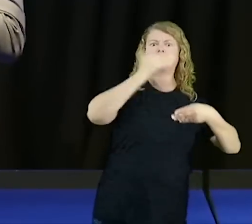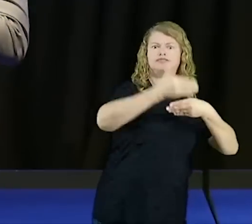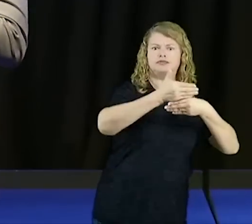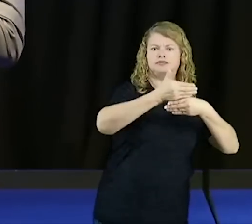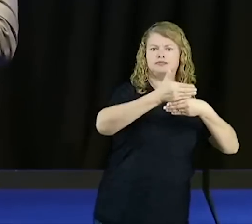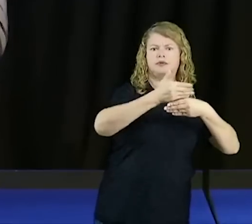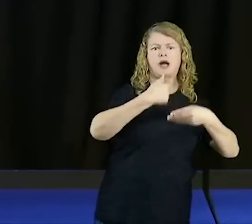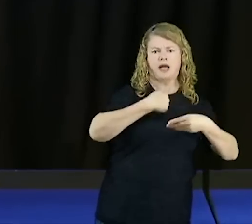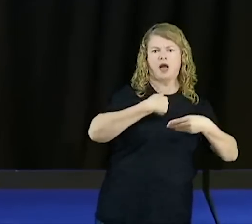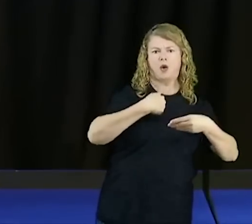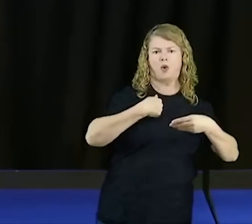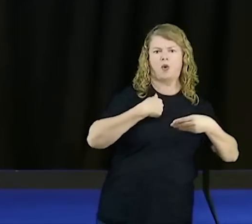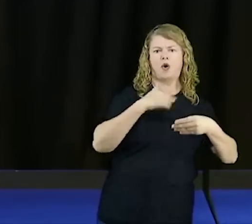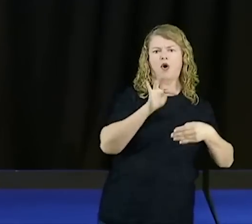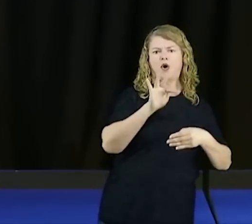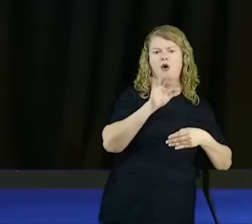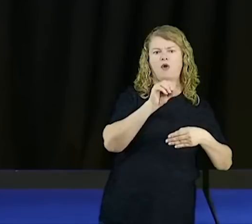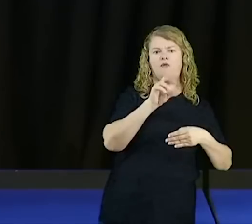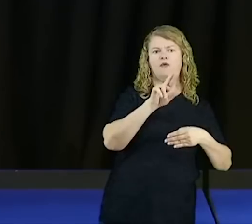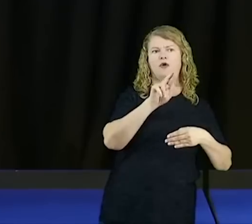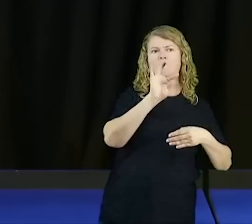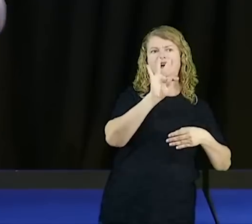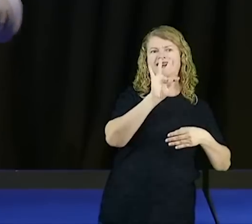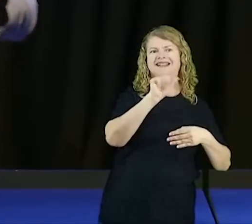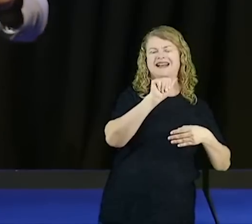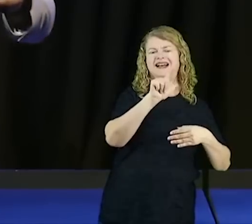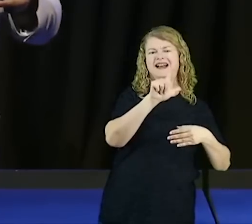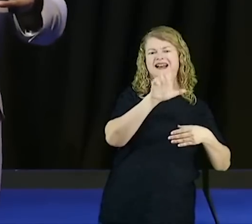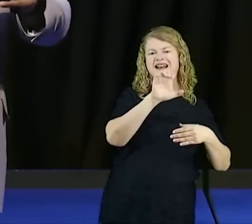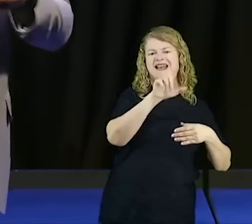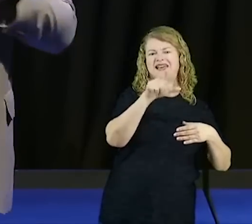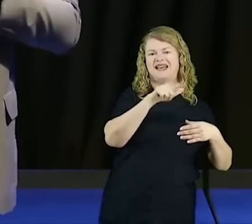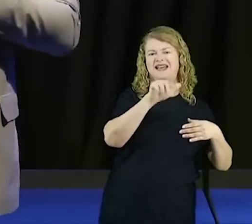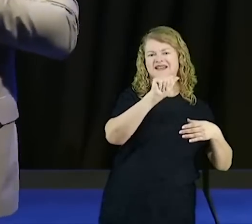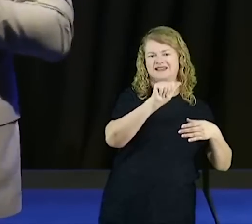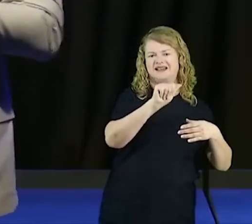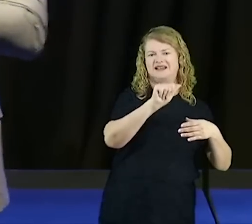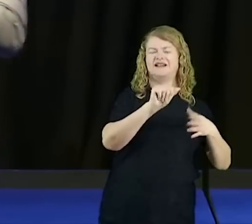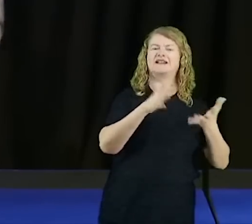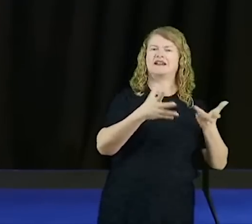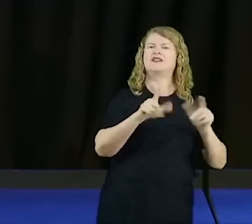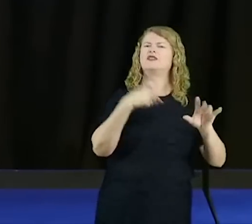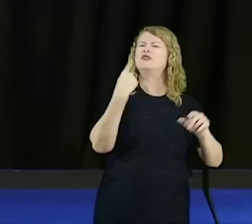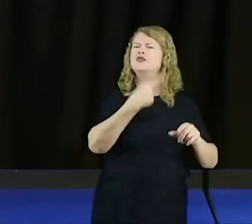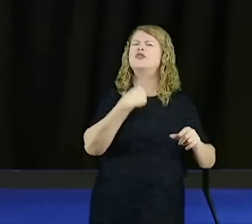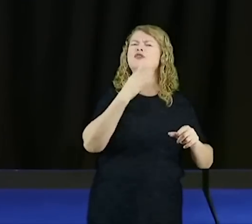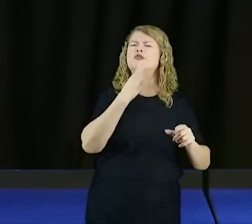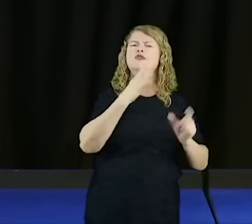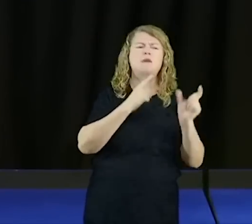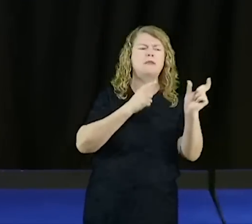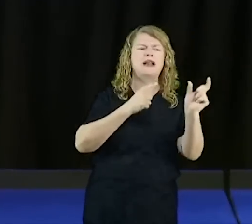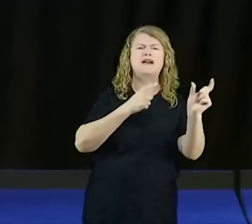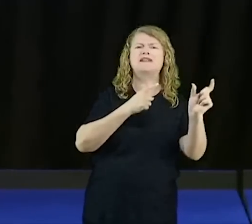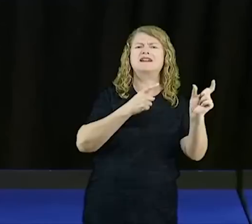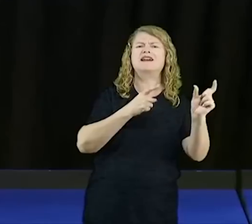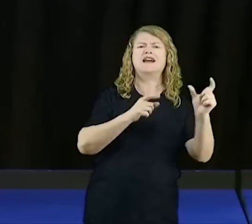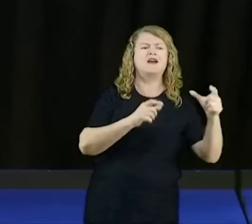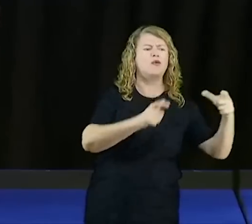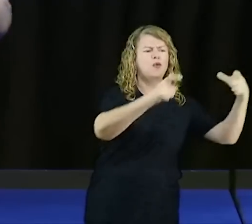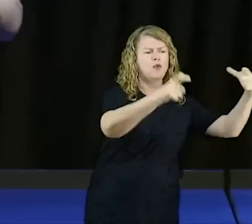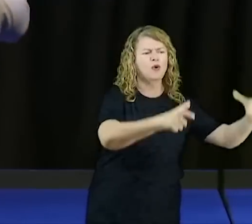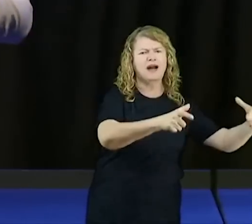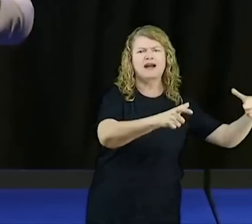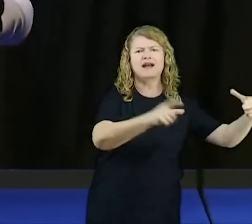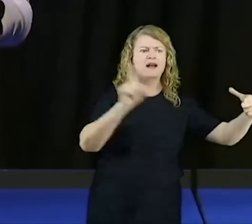conhecemos fortalezas como os lugares onde ficavam seguros os mantimentos de uma cidade, quando uma cidade